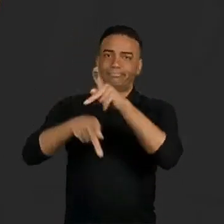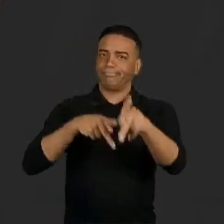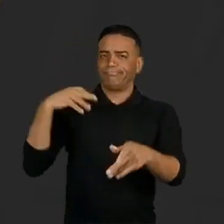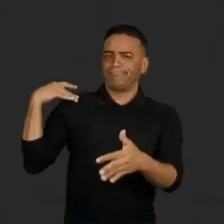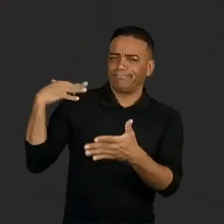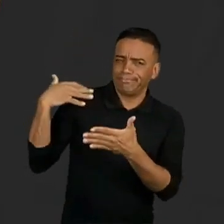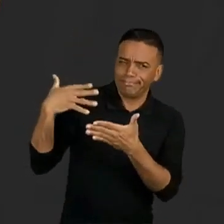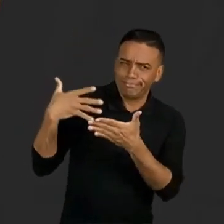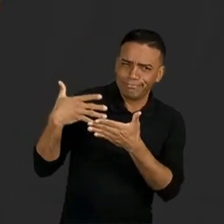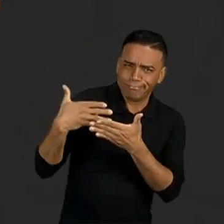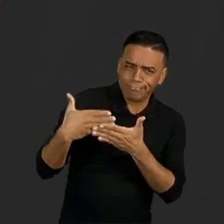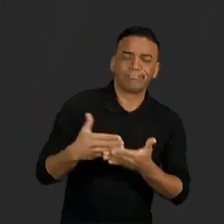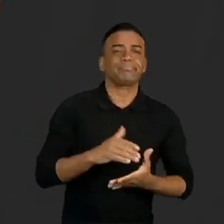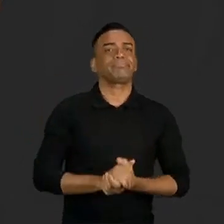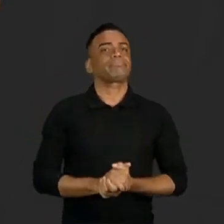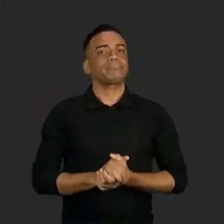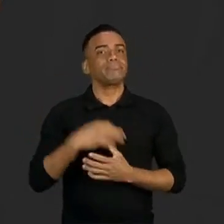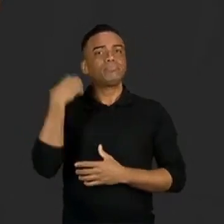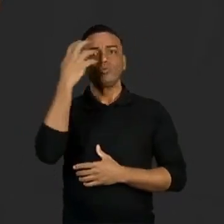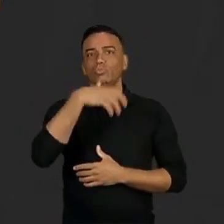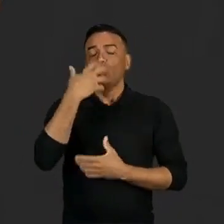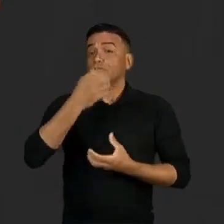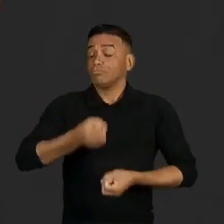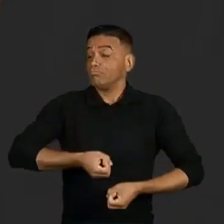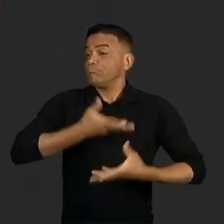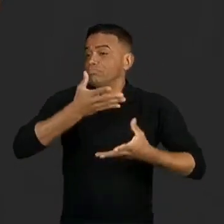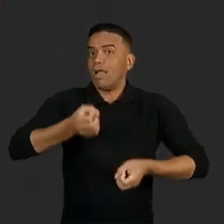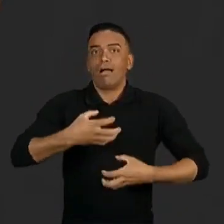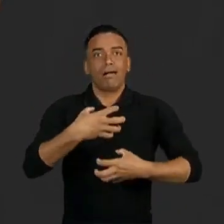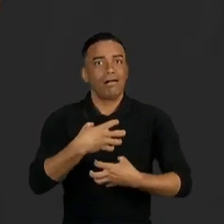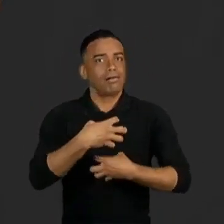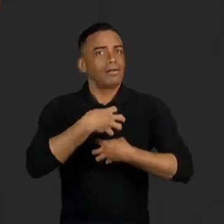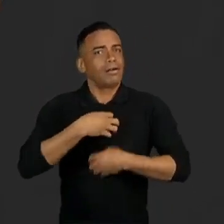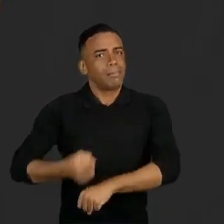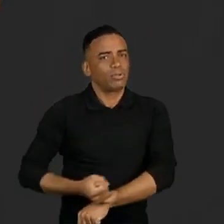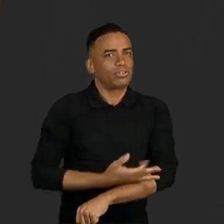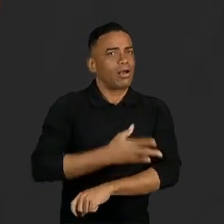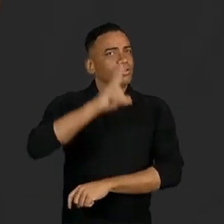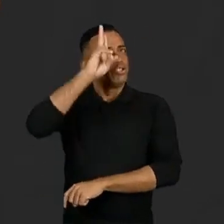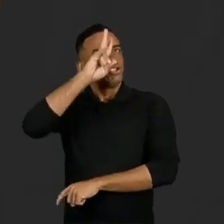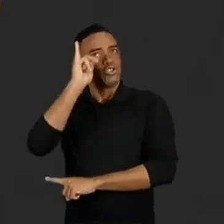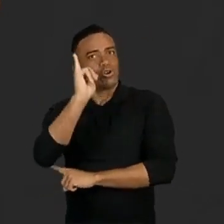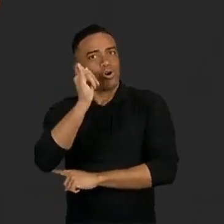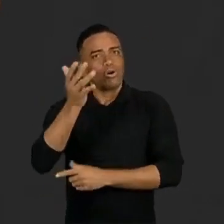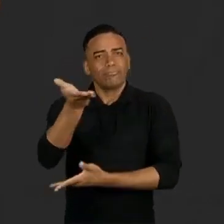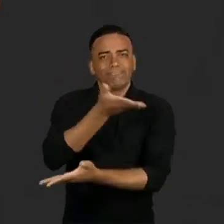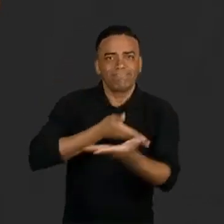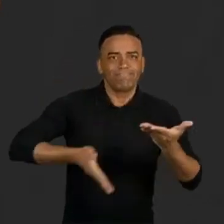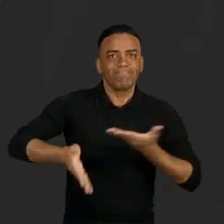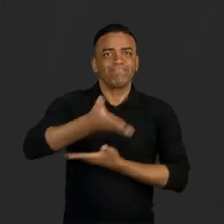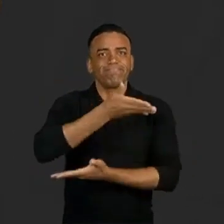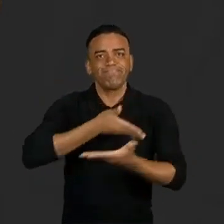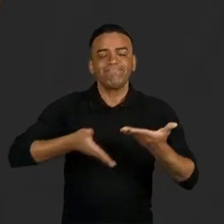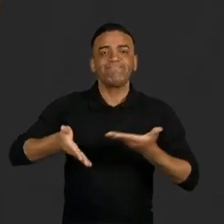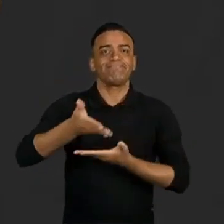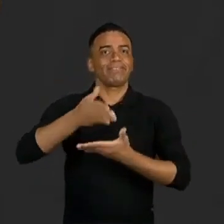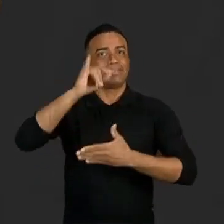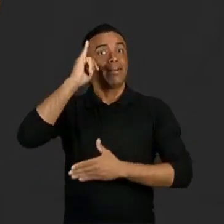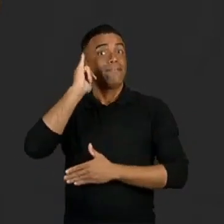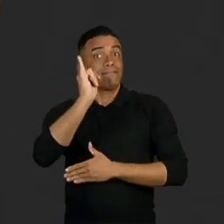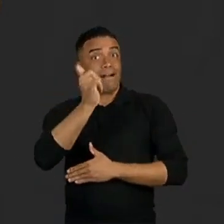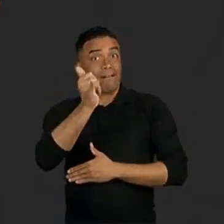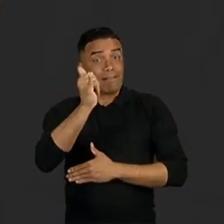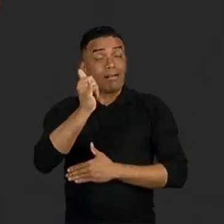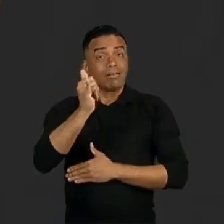música tem a capacidade de evocar emoções, contar histórias e transmitir mensagens, tornando-se